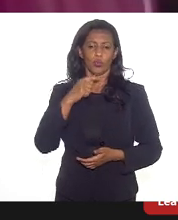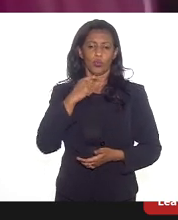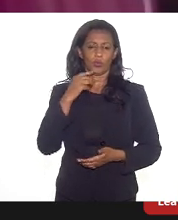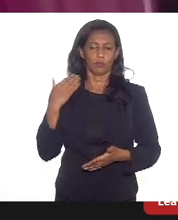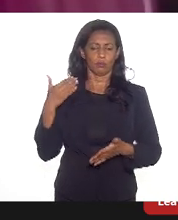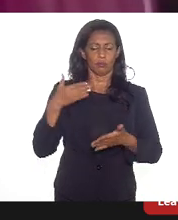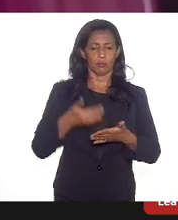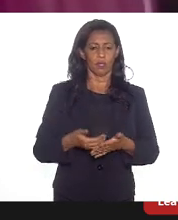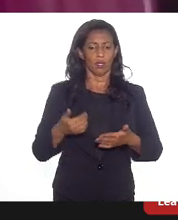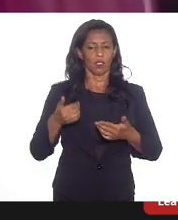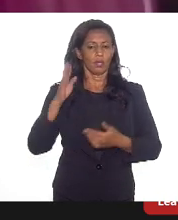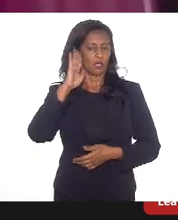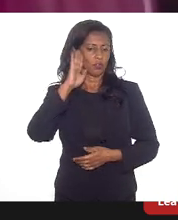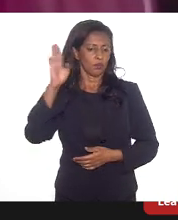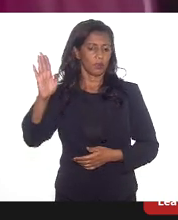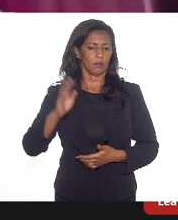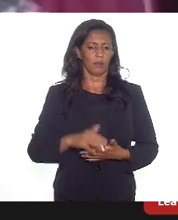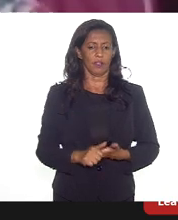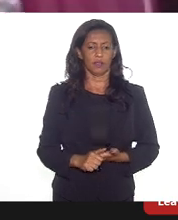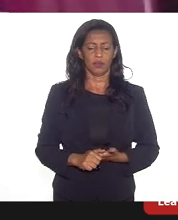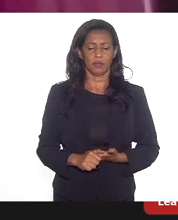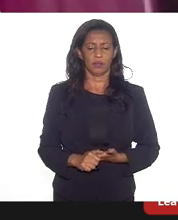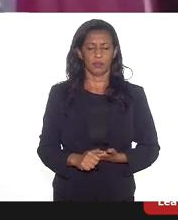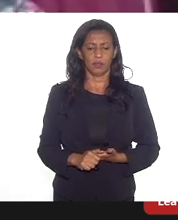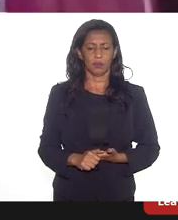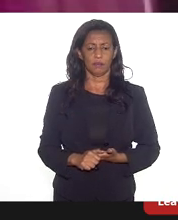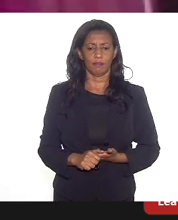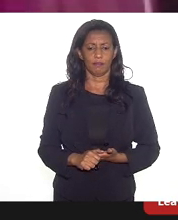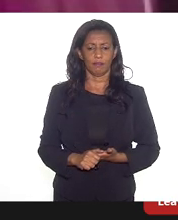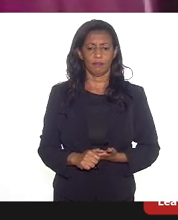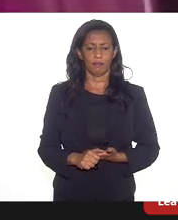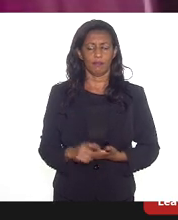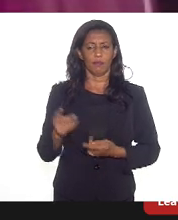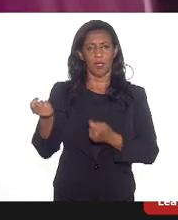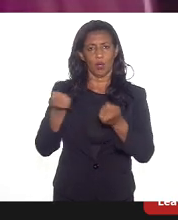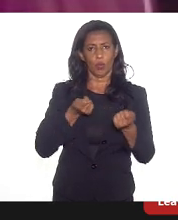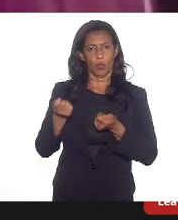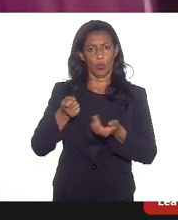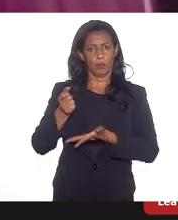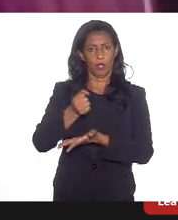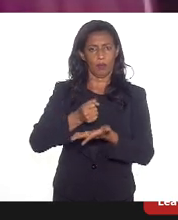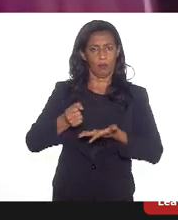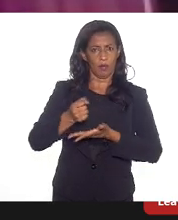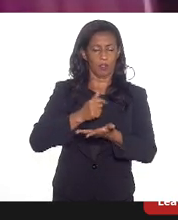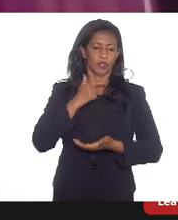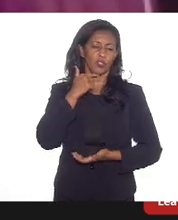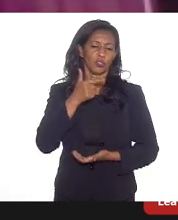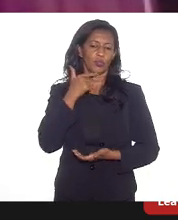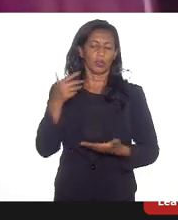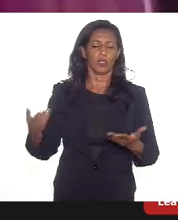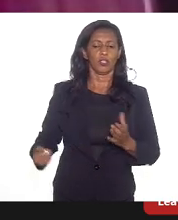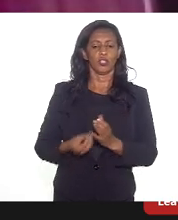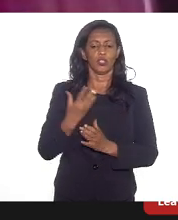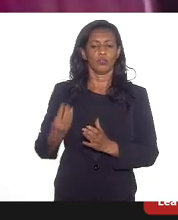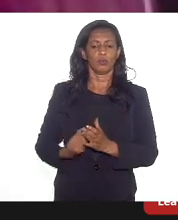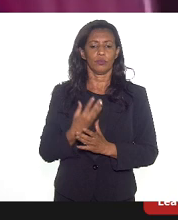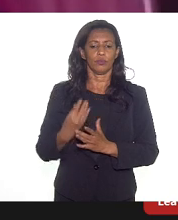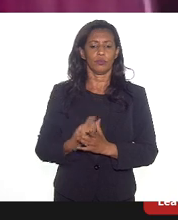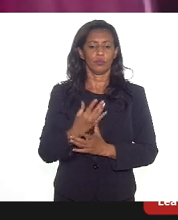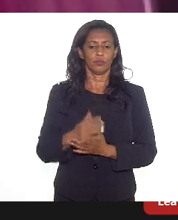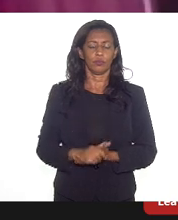um dos principais mecanismos da economia básica, nós não conseguimos estimular, nós conseguimos